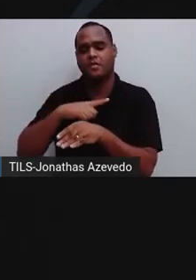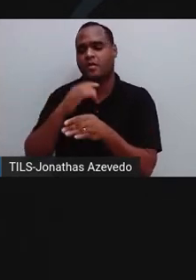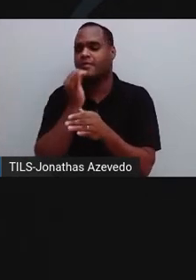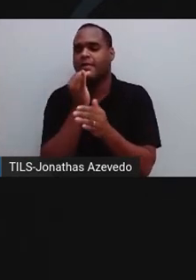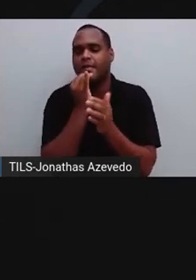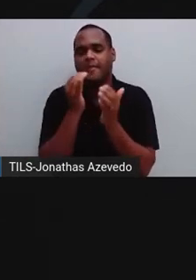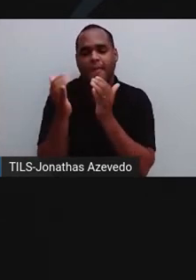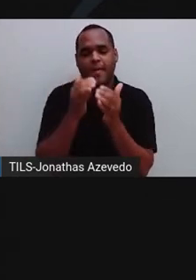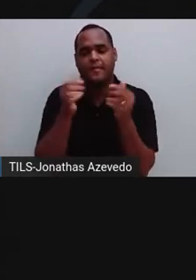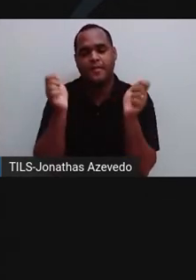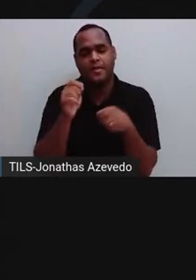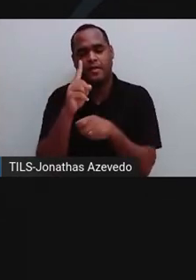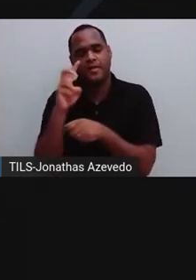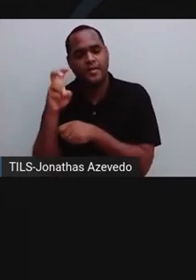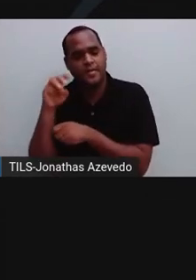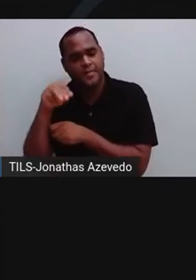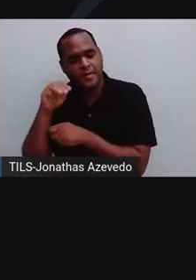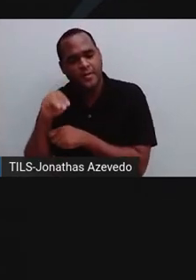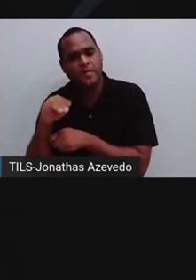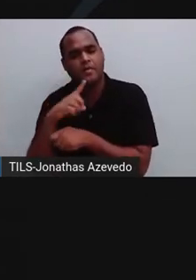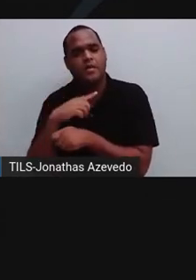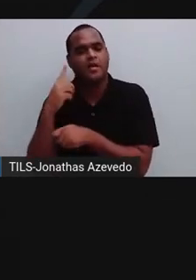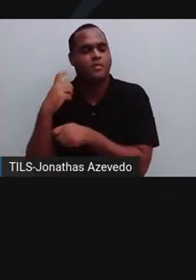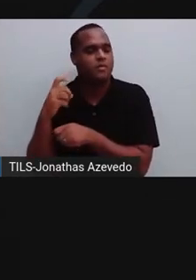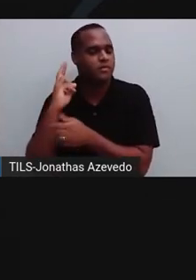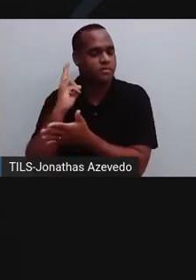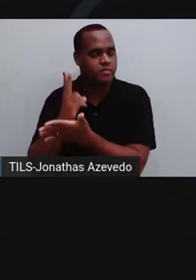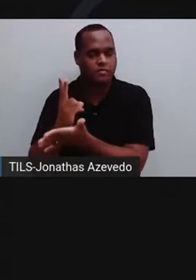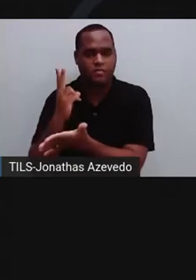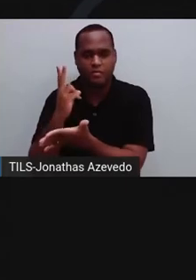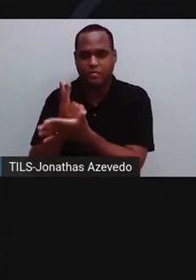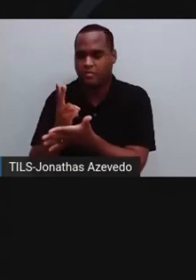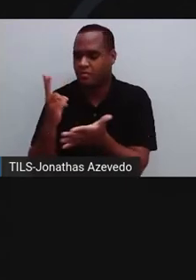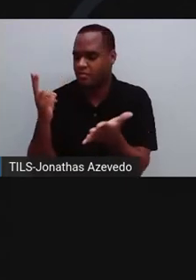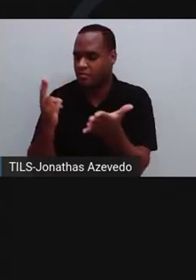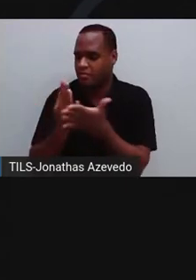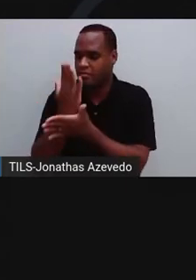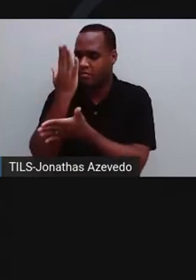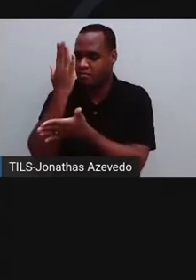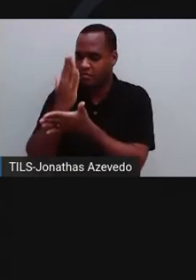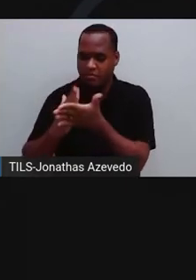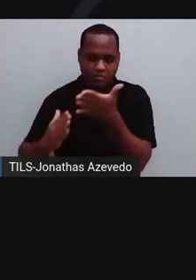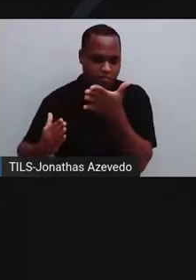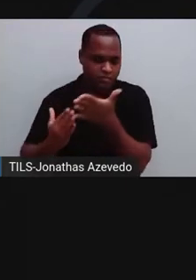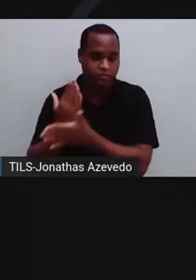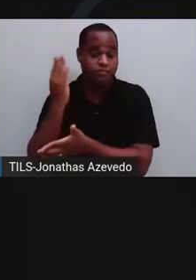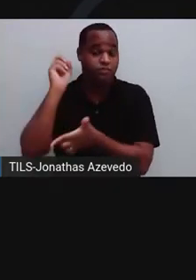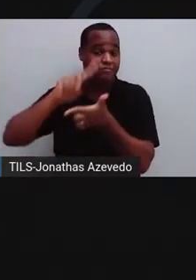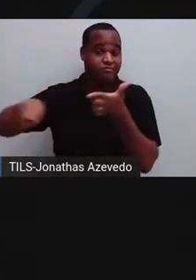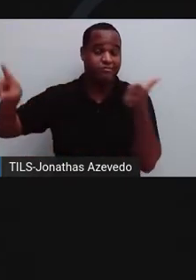passa a cada 15 minutos, mas não tem um som contínuo, isso é ainda mais problemático para nós.